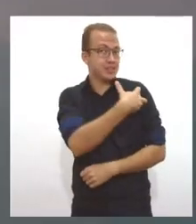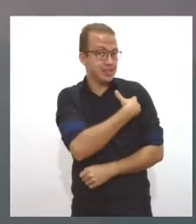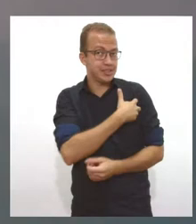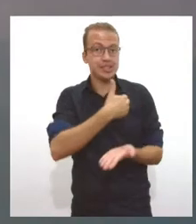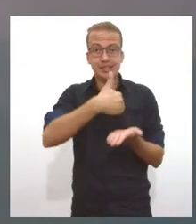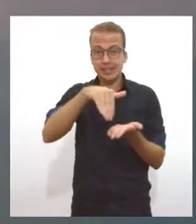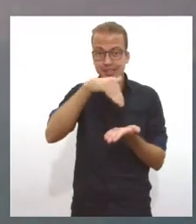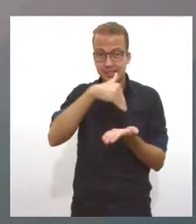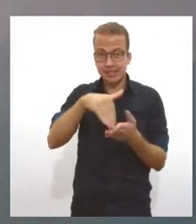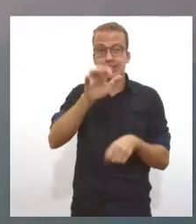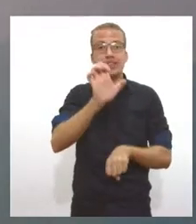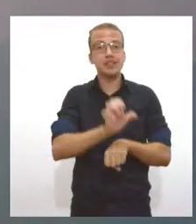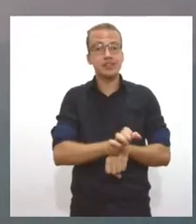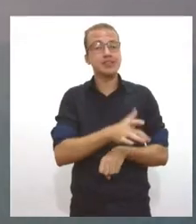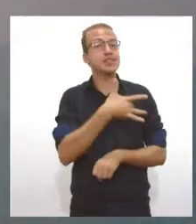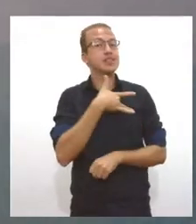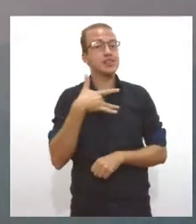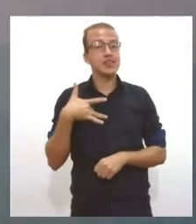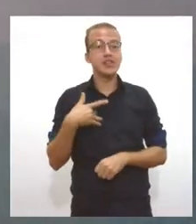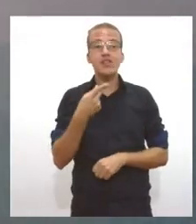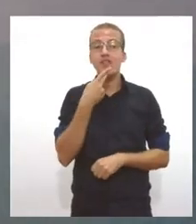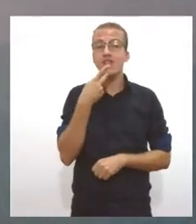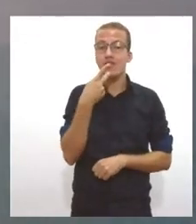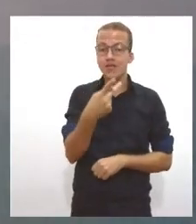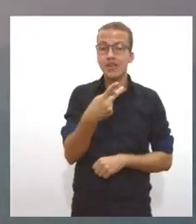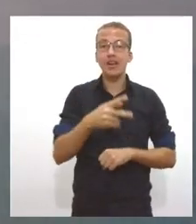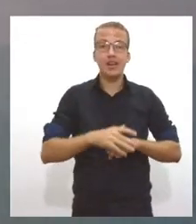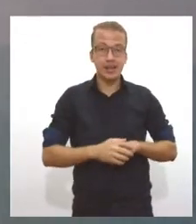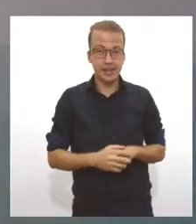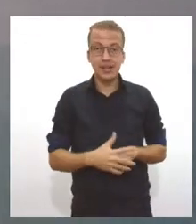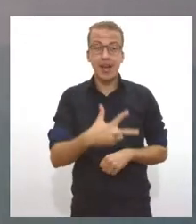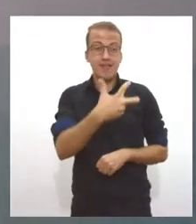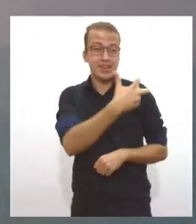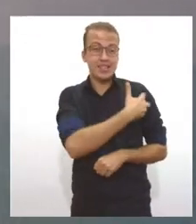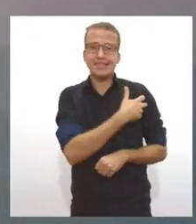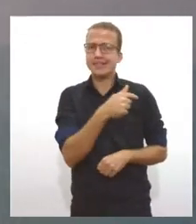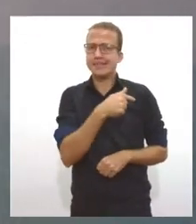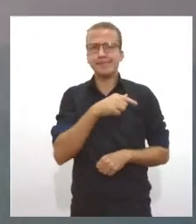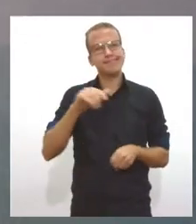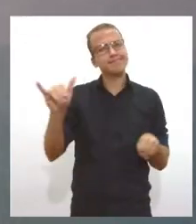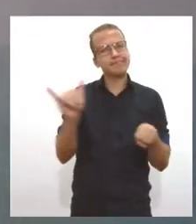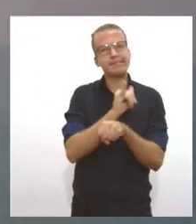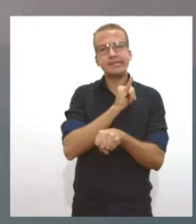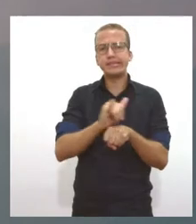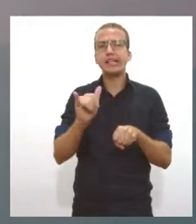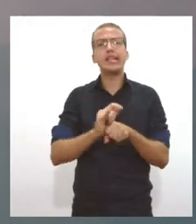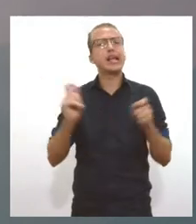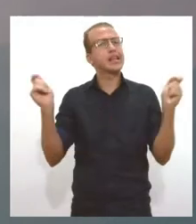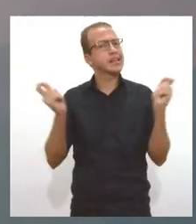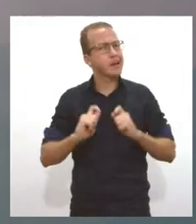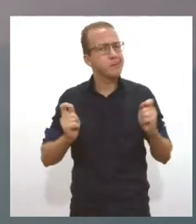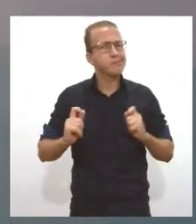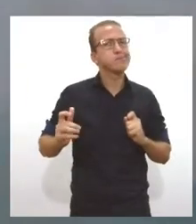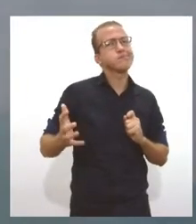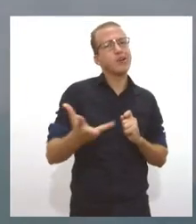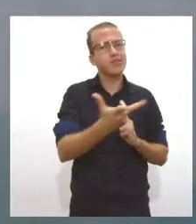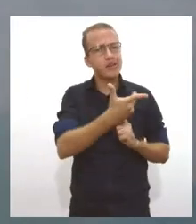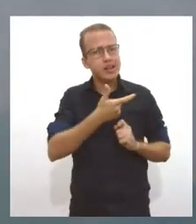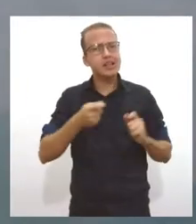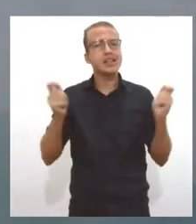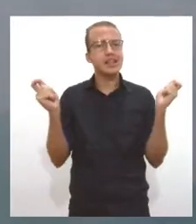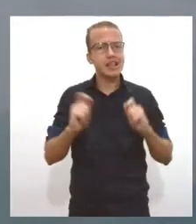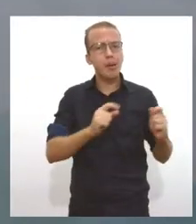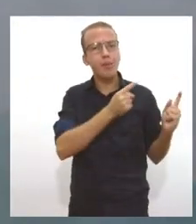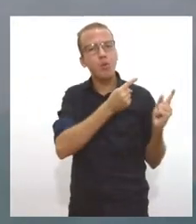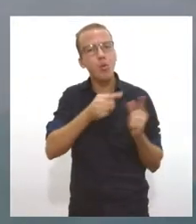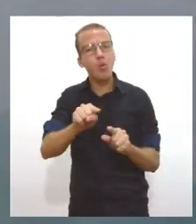Beatriz Lira, ratifica que a vacina é a medida mais eficaz contra o vírus da Covid-19. Hoje,